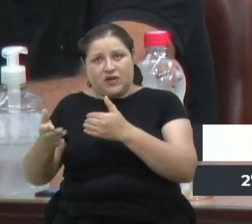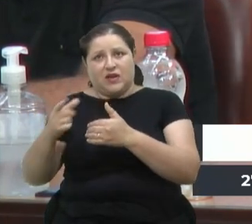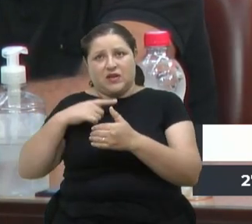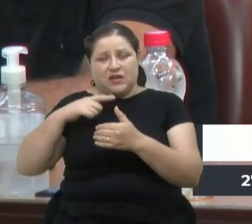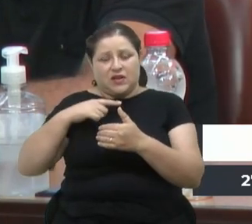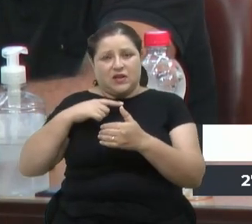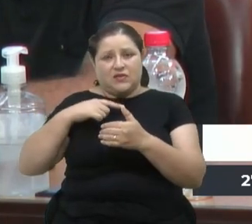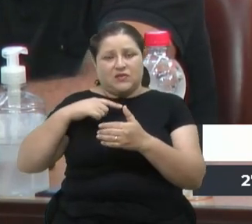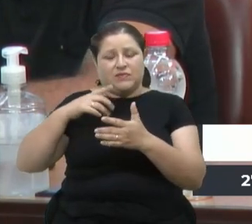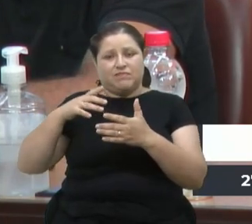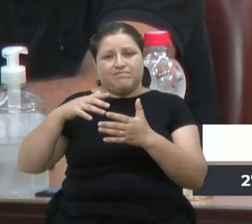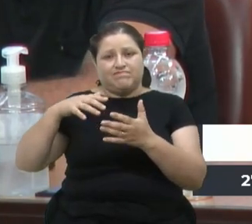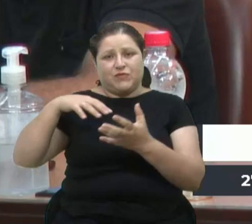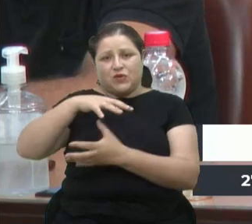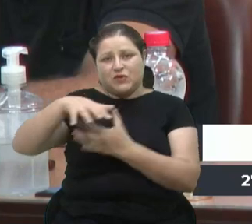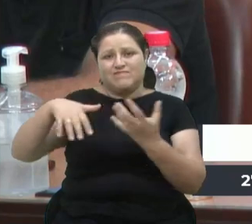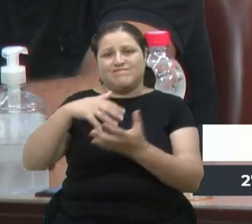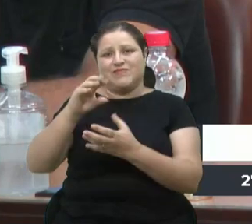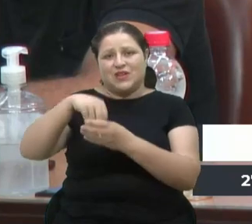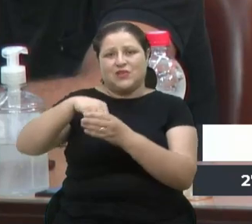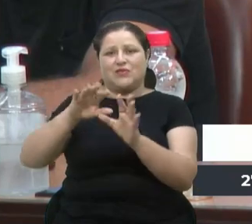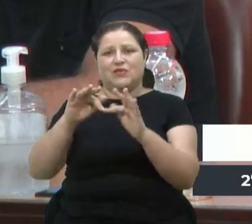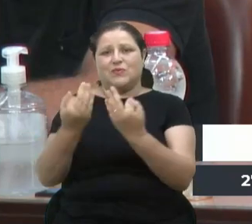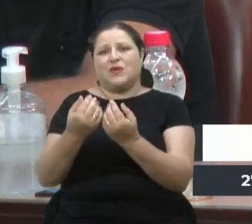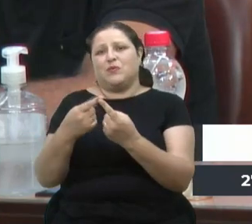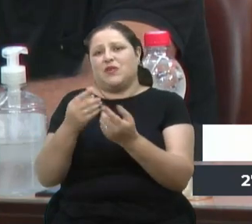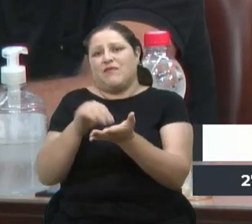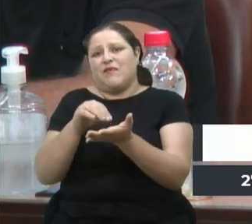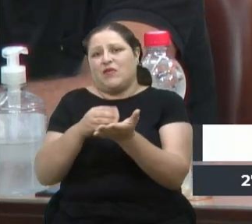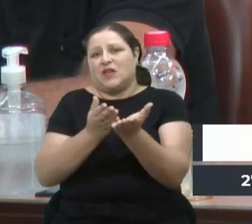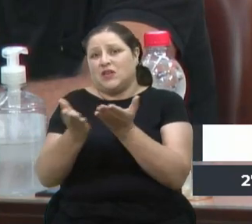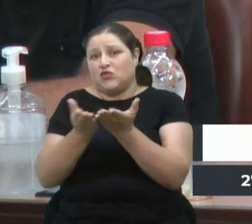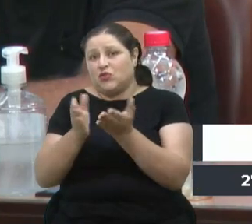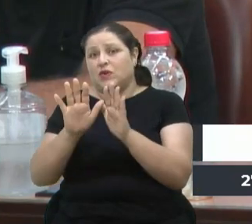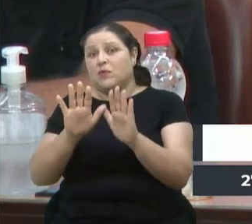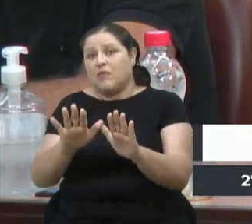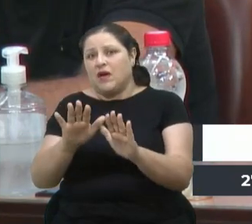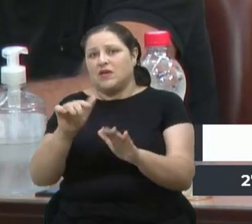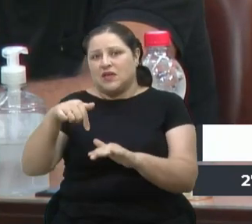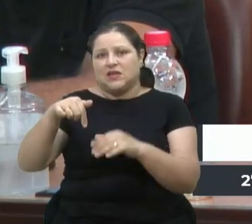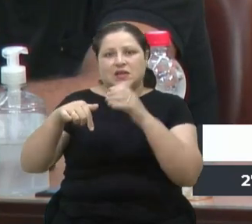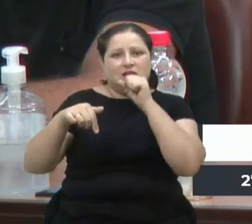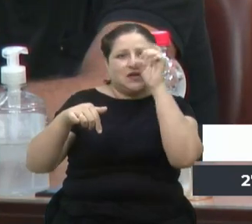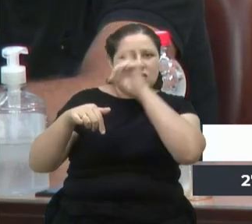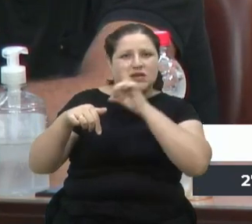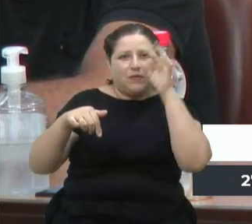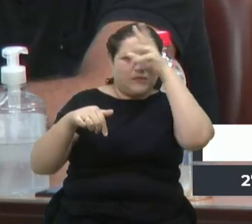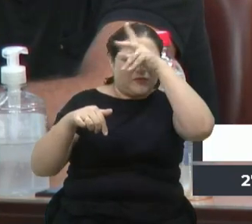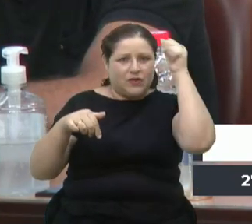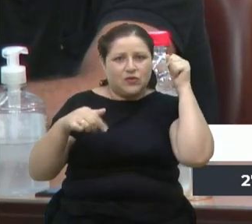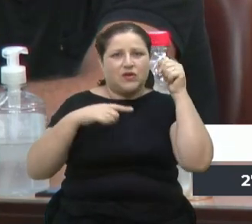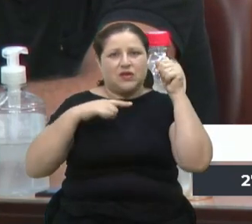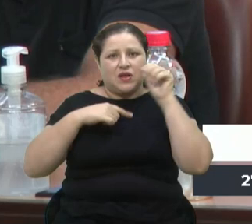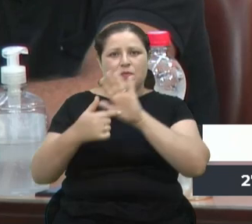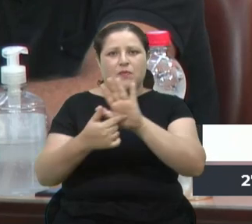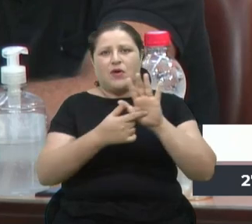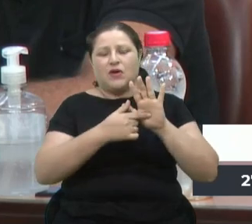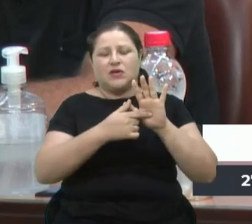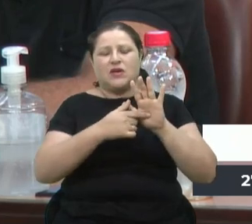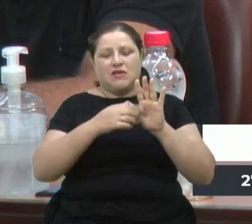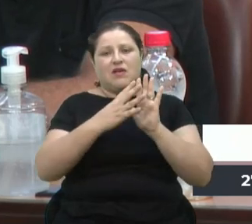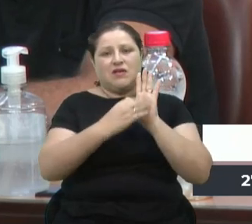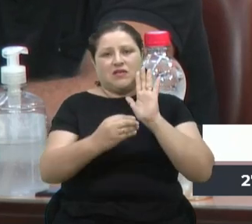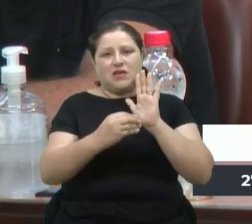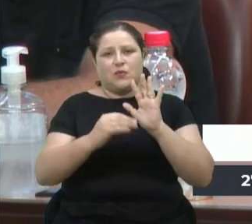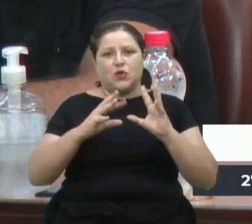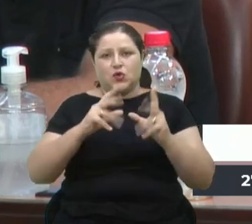transtorno familiar, inclusive pela falta de atendimento. Mas, esse final de semana, a Prefeitura de Caxias deu exemplo. Todas as UBSs abriram,